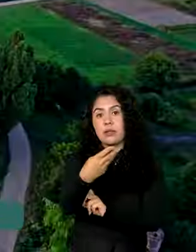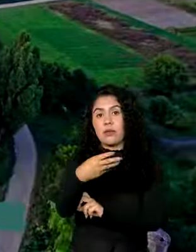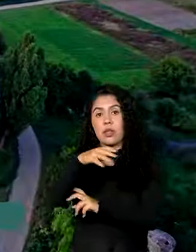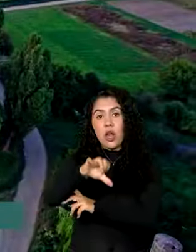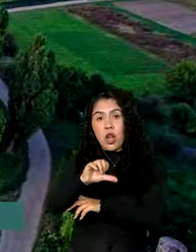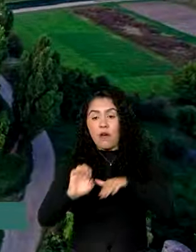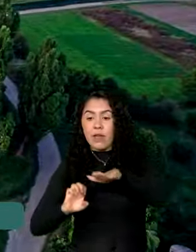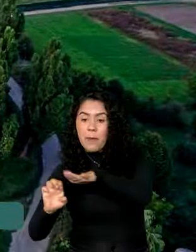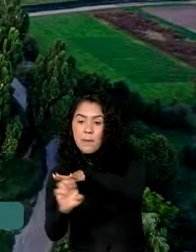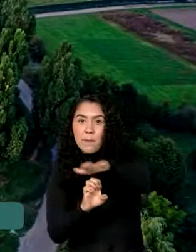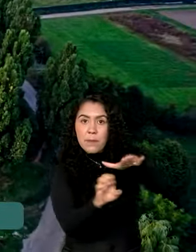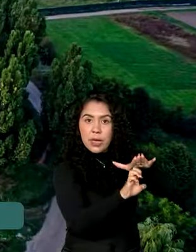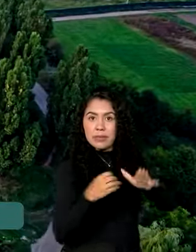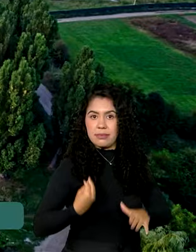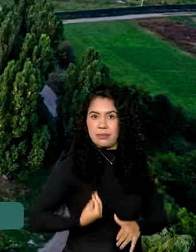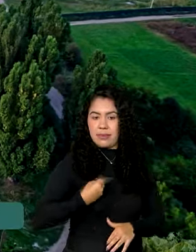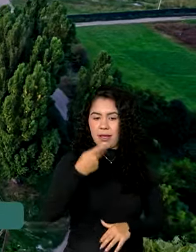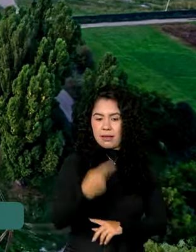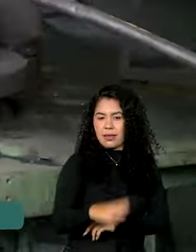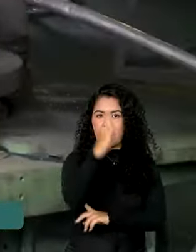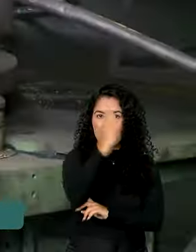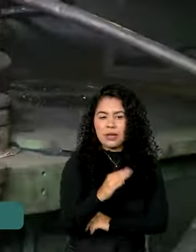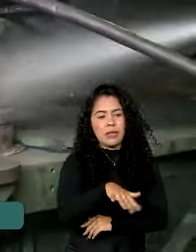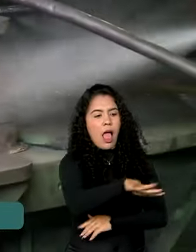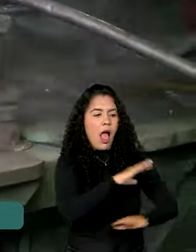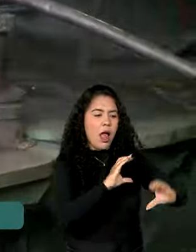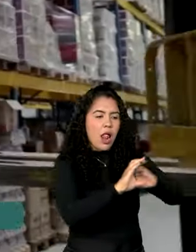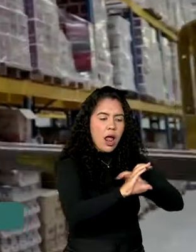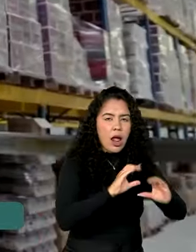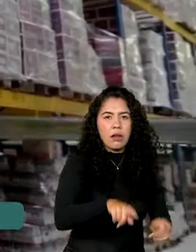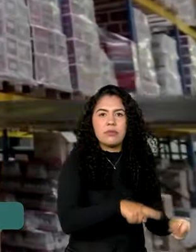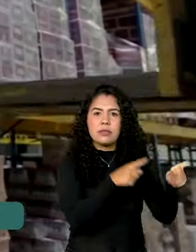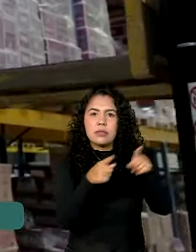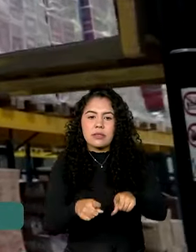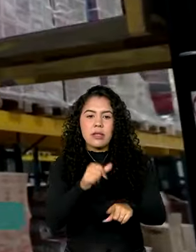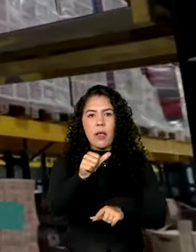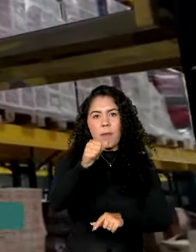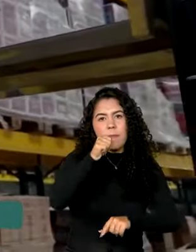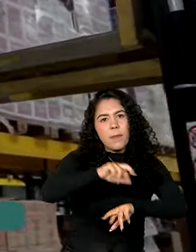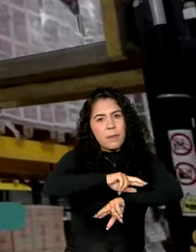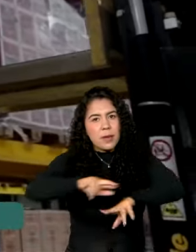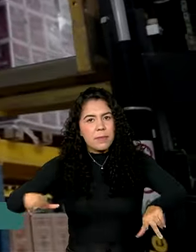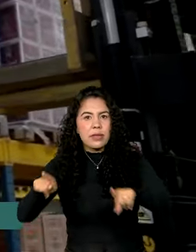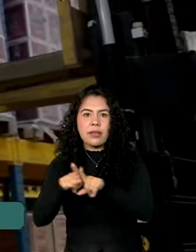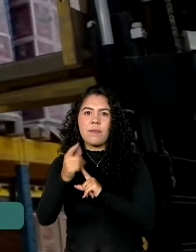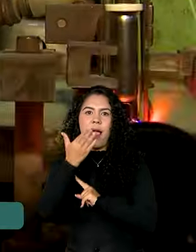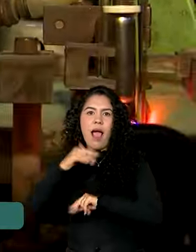Brasil, que atuam em áreas como telecomunicações, siderurgia, bebidas e alimentos.